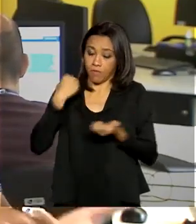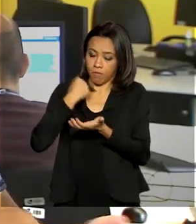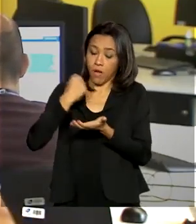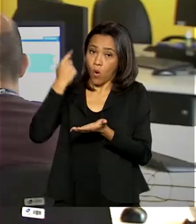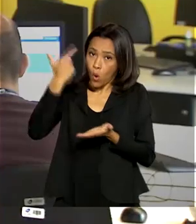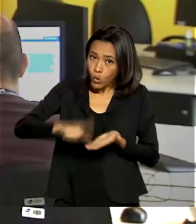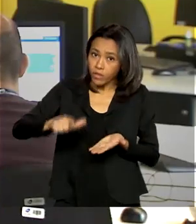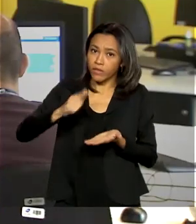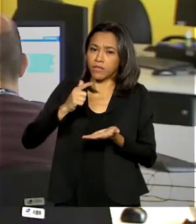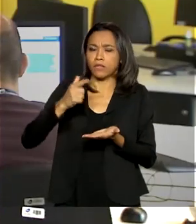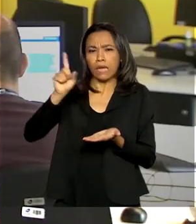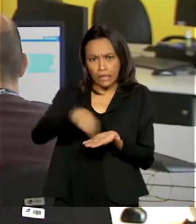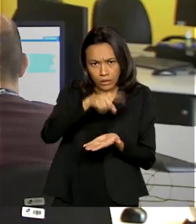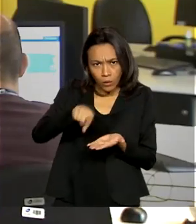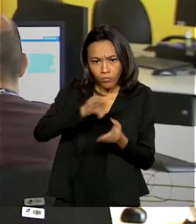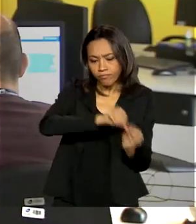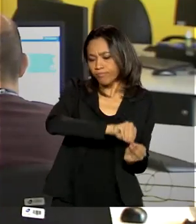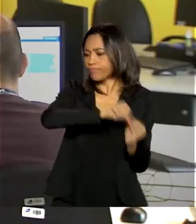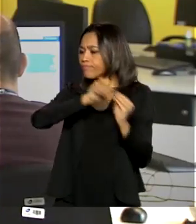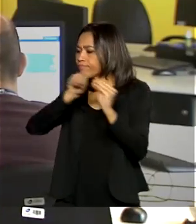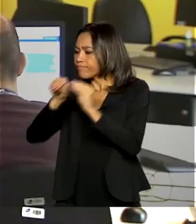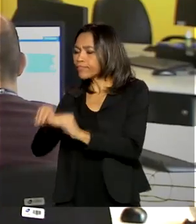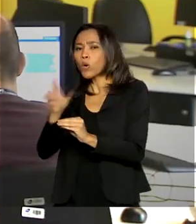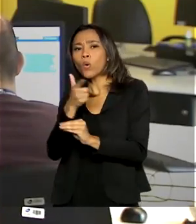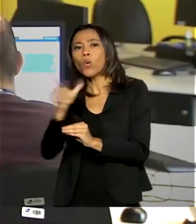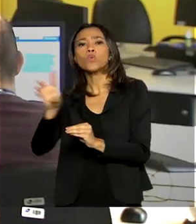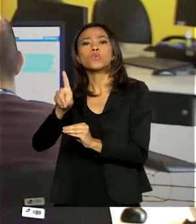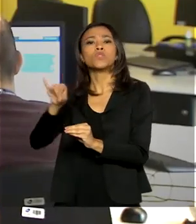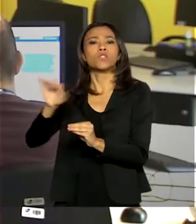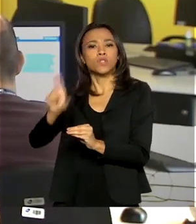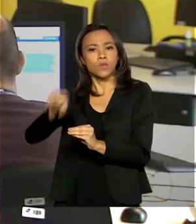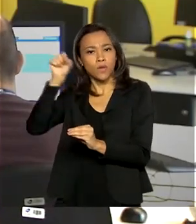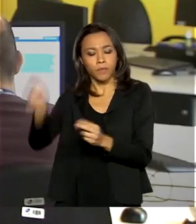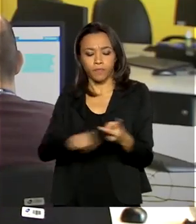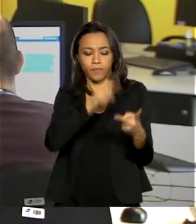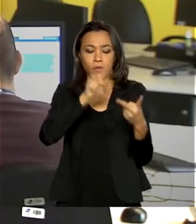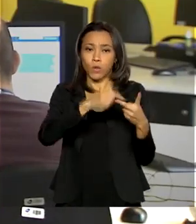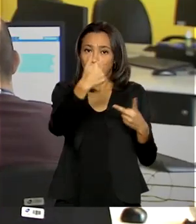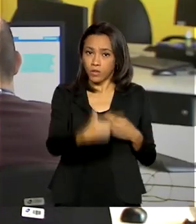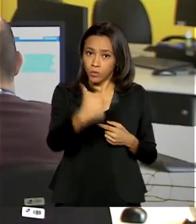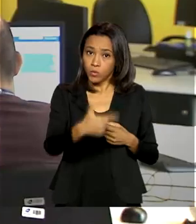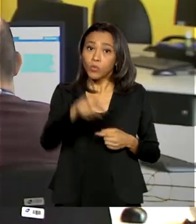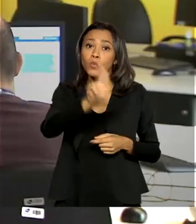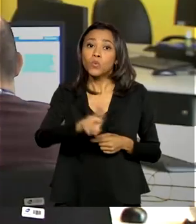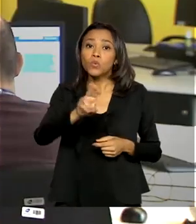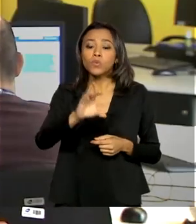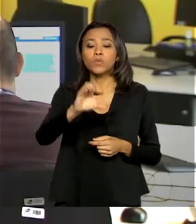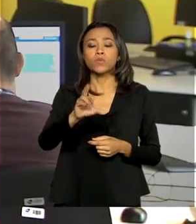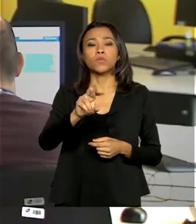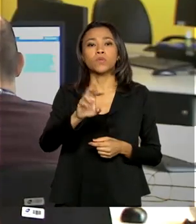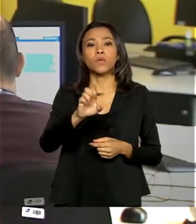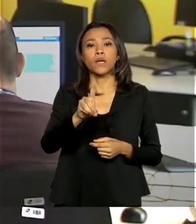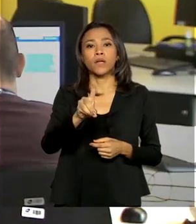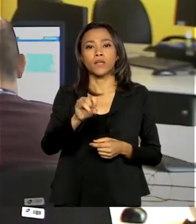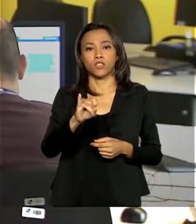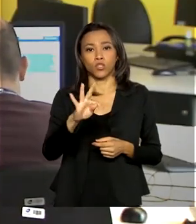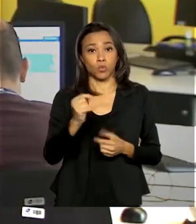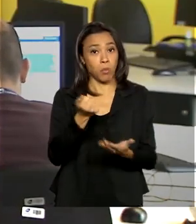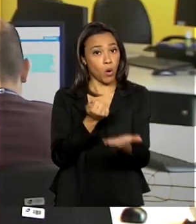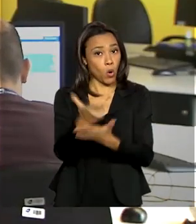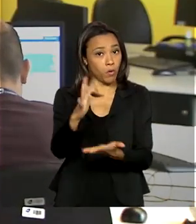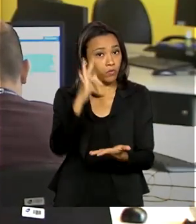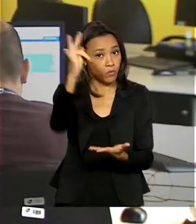e aí cabe ao prestador marcar outra data. O segundo é sobre o uso do crédito para uma compra futura. E o